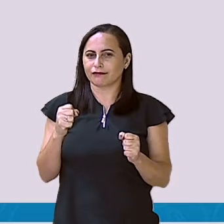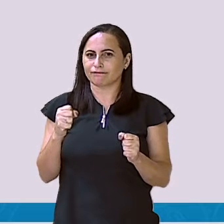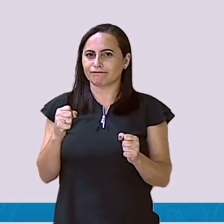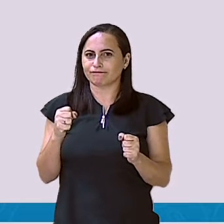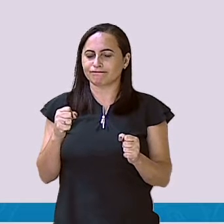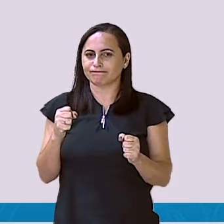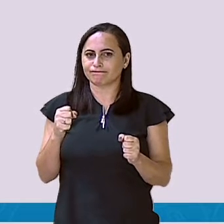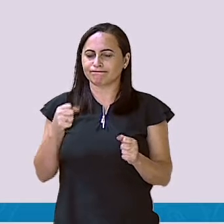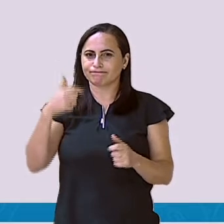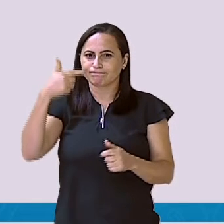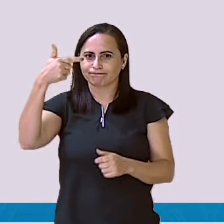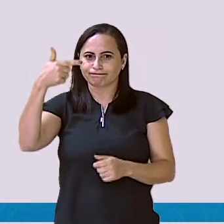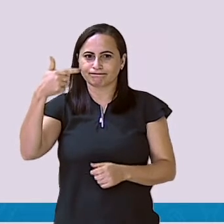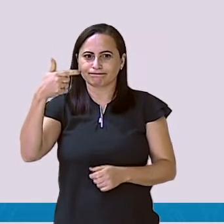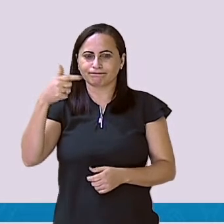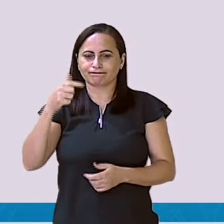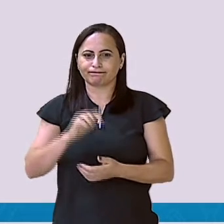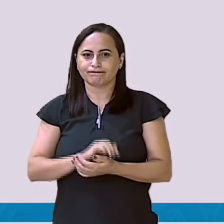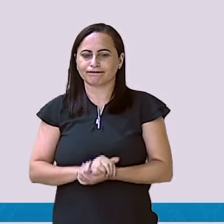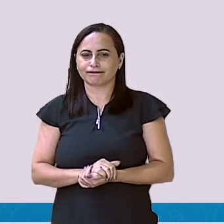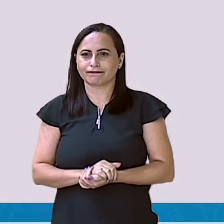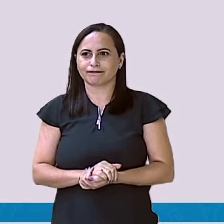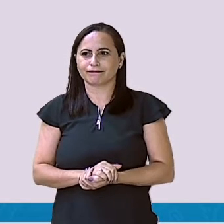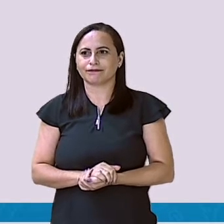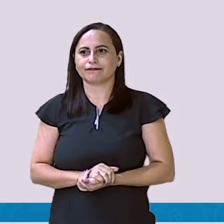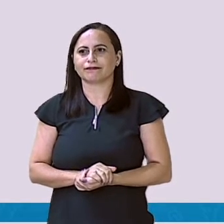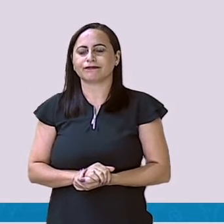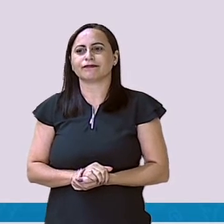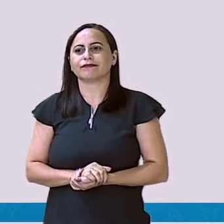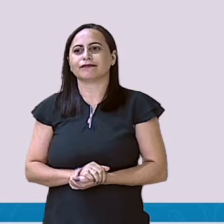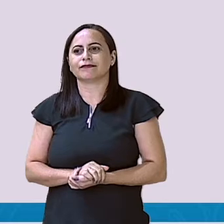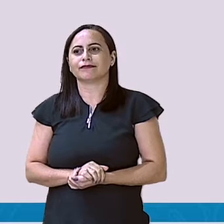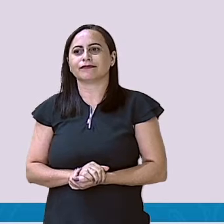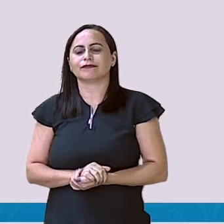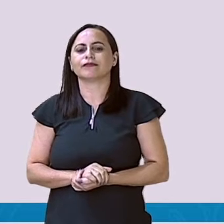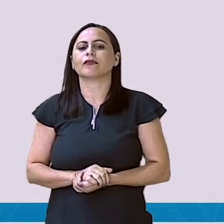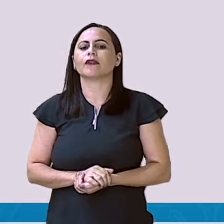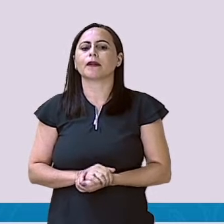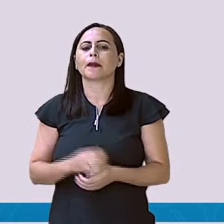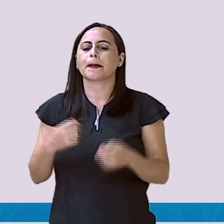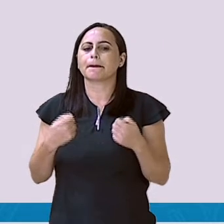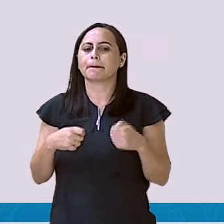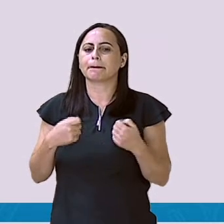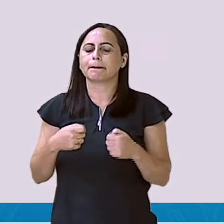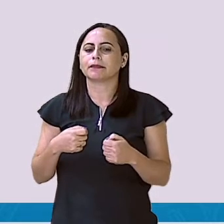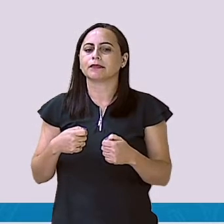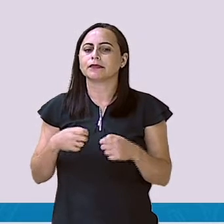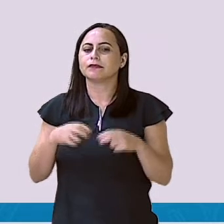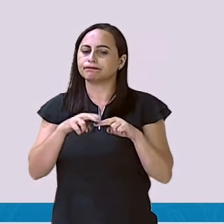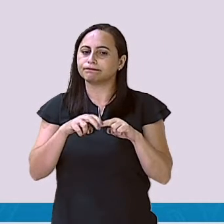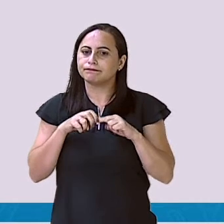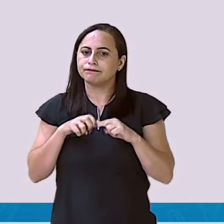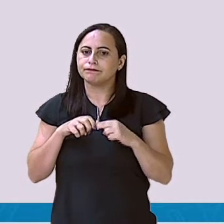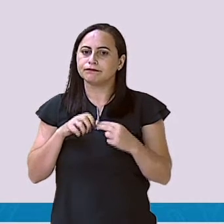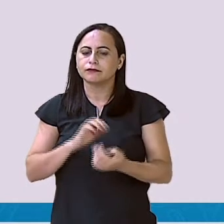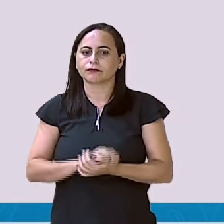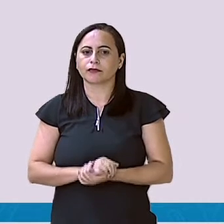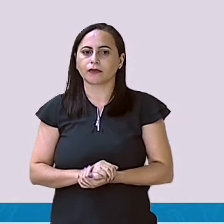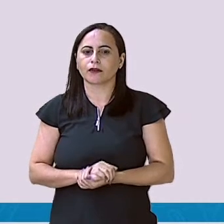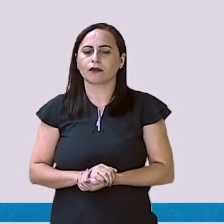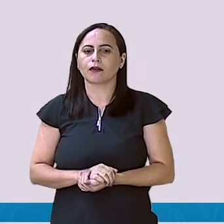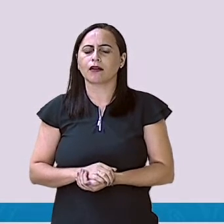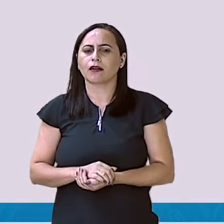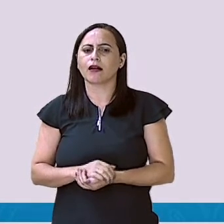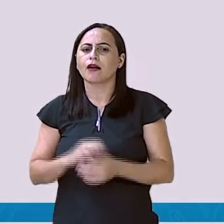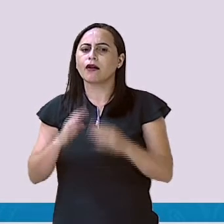Eu tirar 7 de 2? Não tem jeito. Eu tenho que pegar do meu vizinho, é isso? Meu vizinho